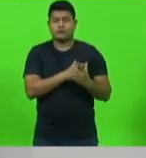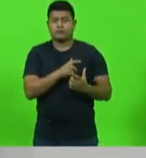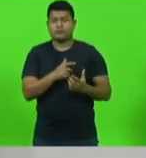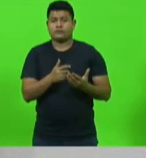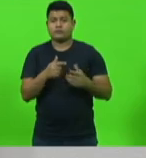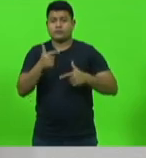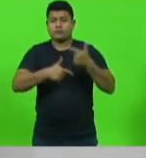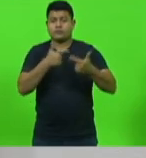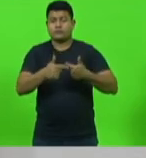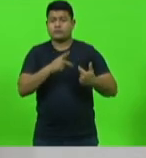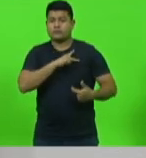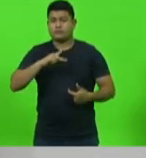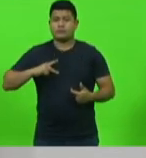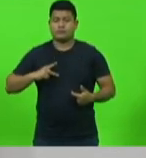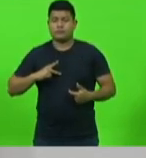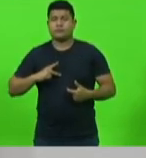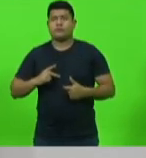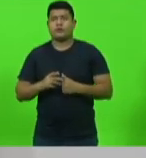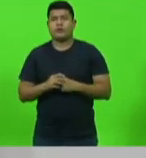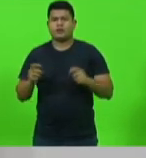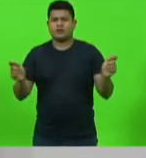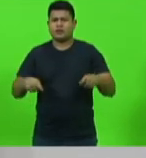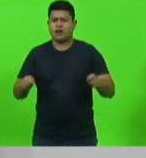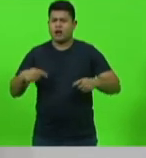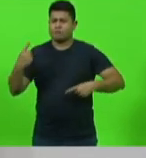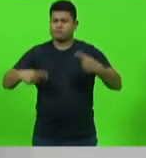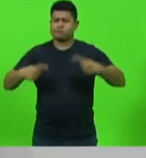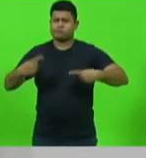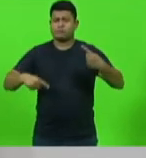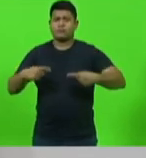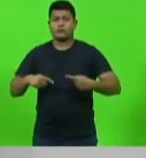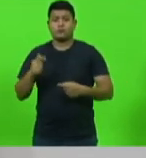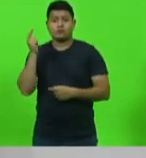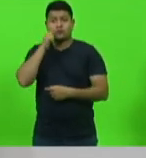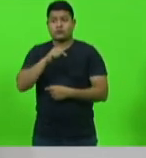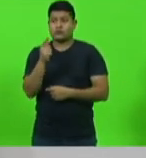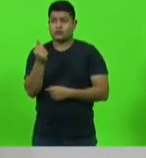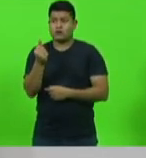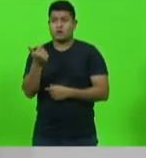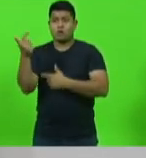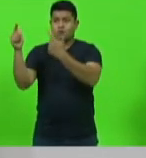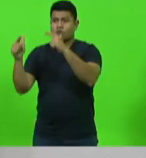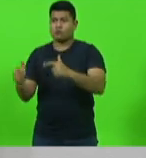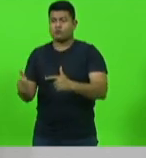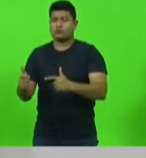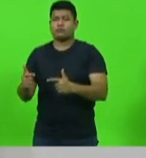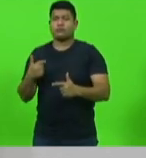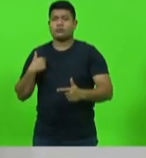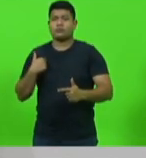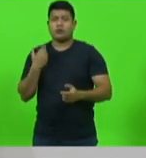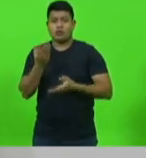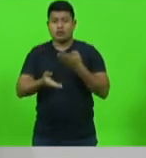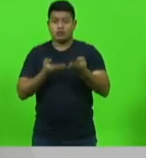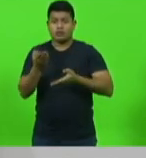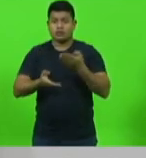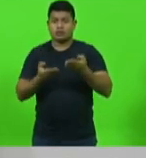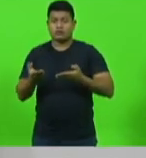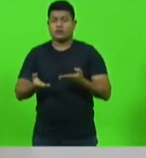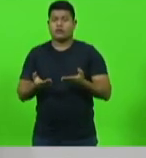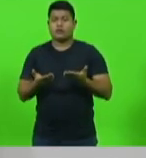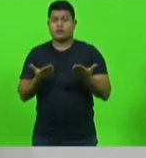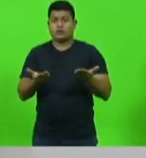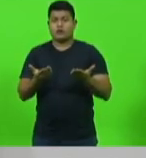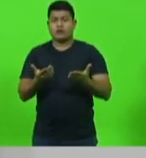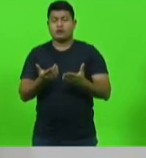outras possibilidades de fazer debates e buscar recursos de outras fontes para poder atender a demanda do funcionalismo público desse país.